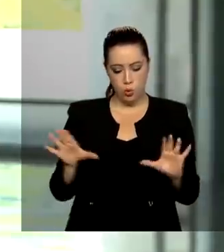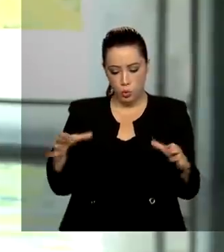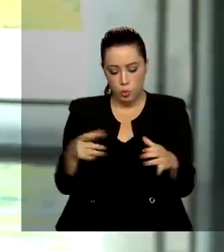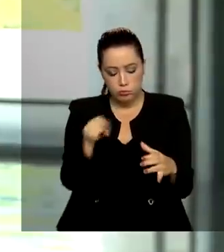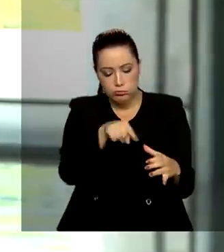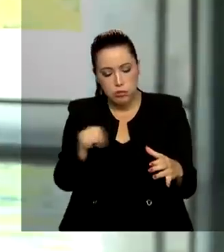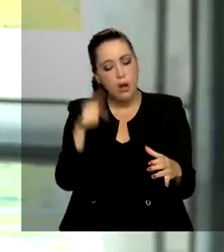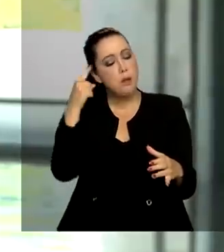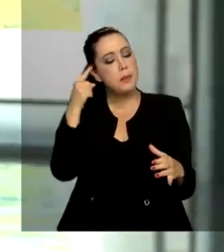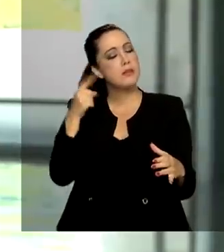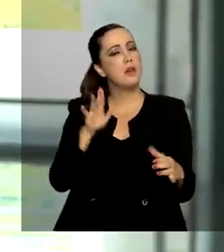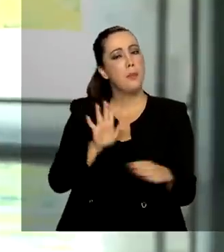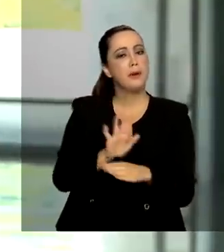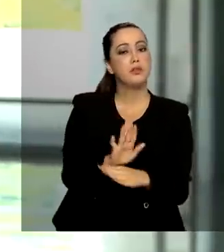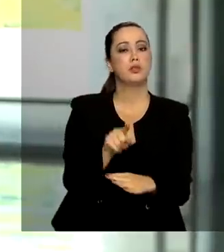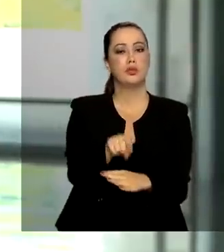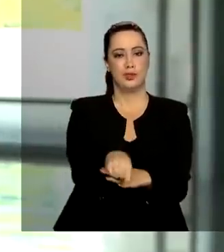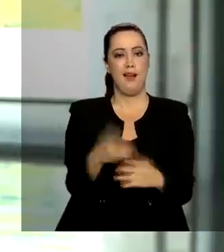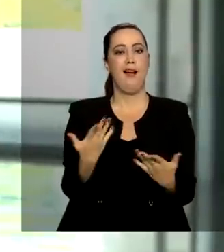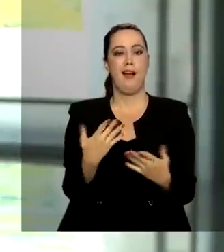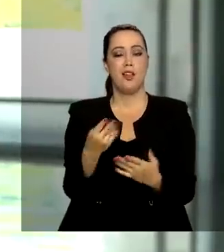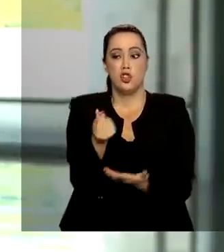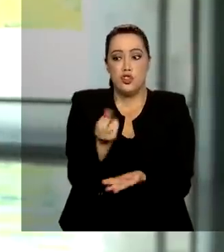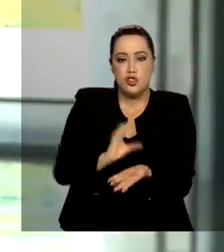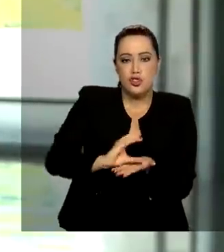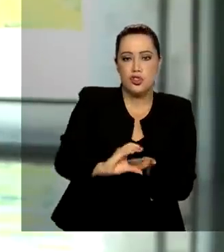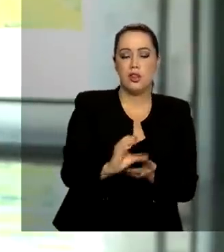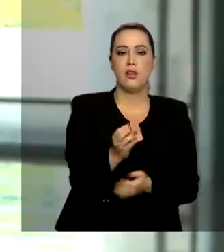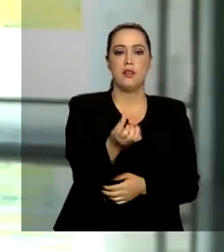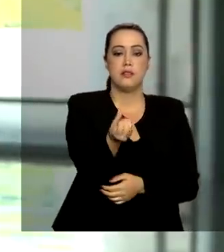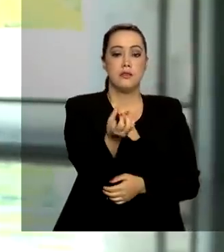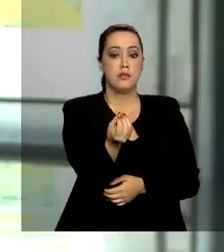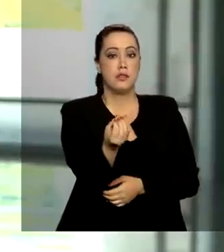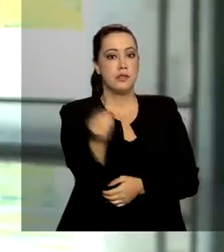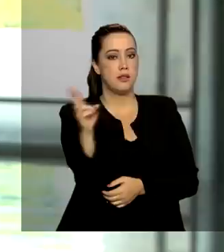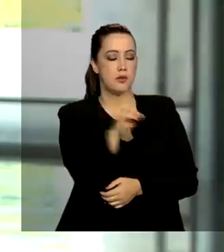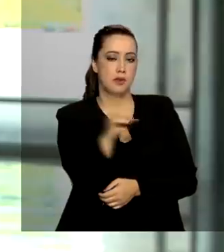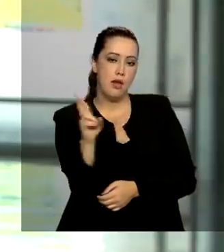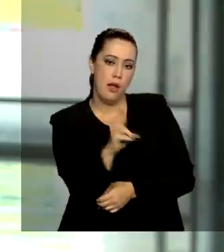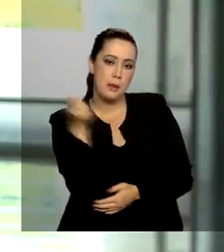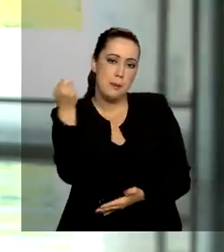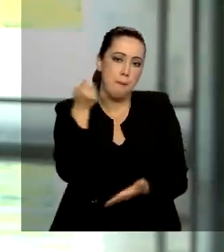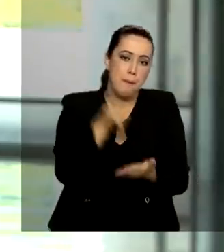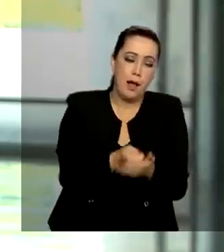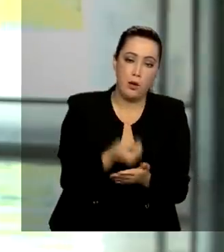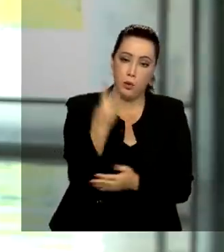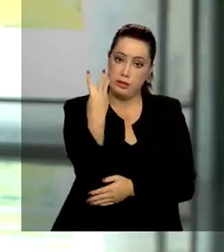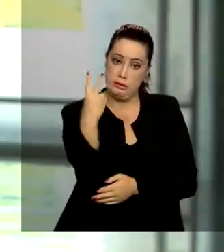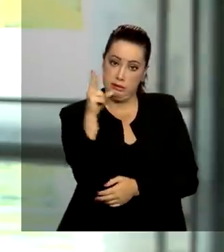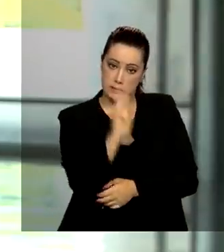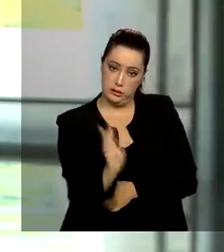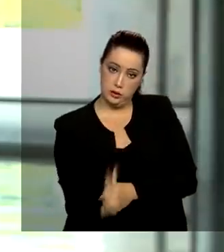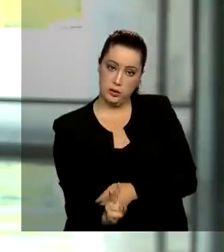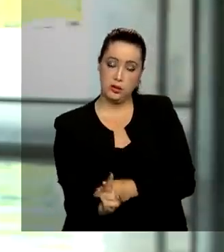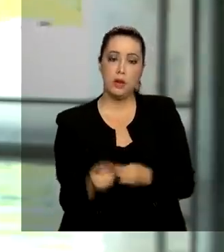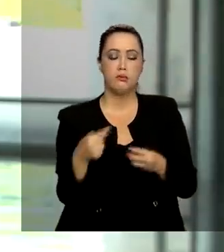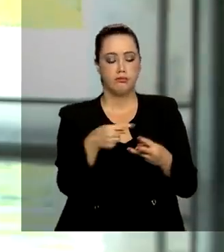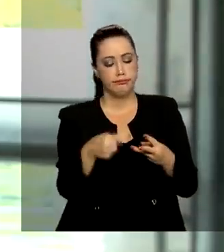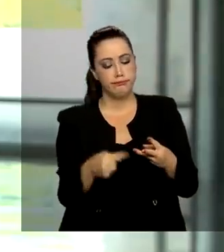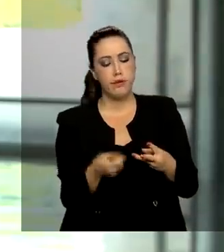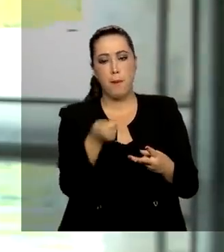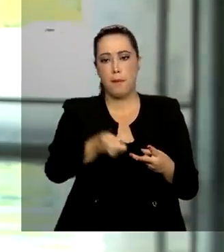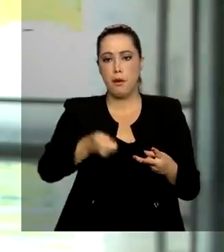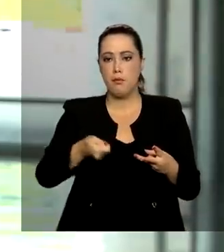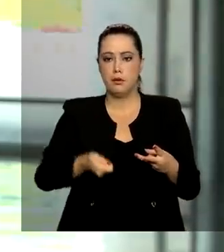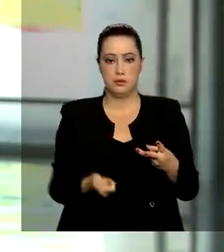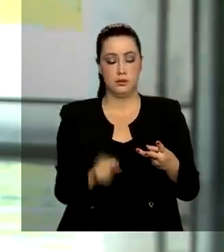lançou o auxílio emergencial, um benefício de 600 reais, pago em três parcelas, que acabou se tornando